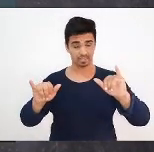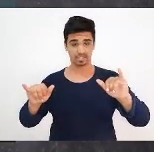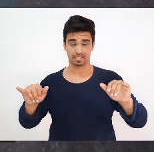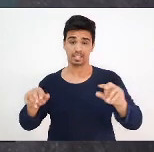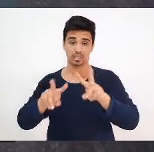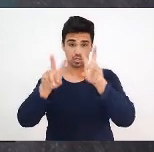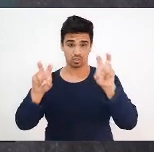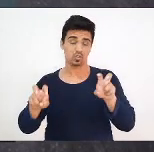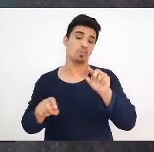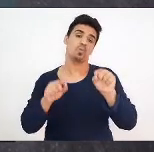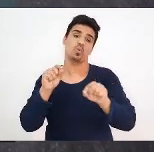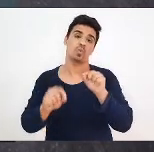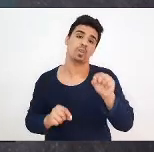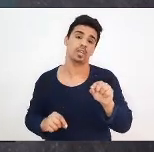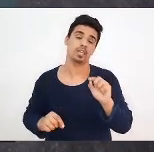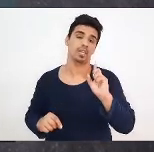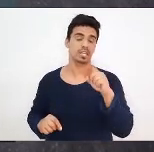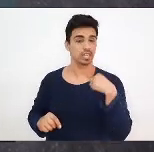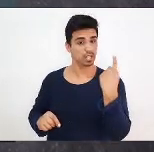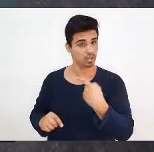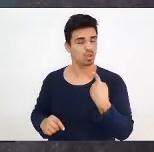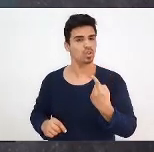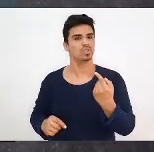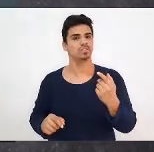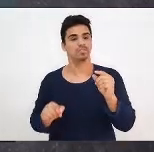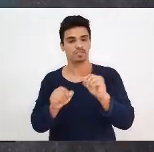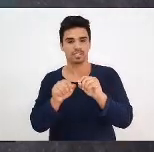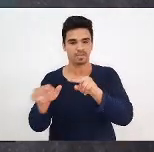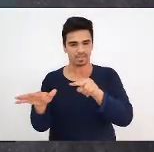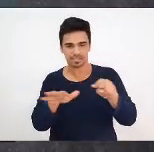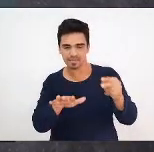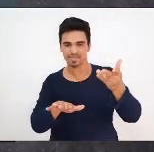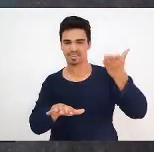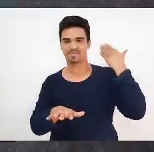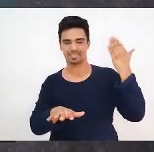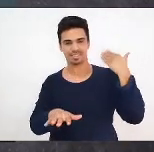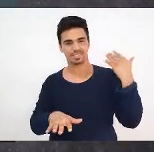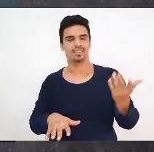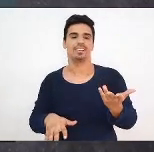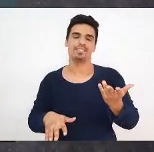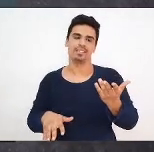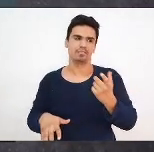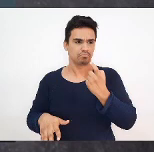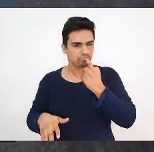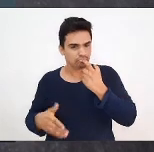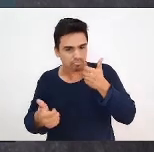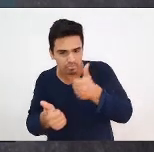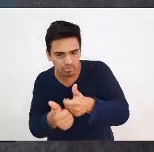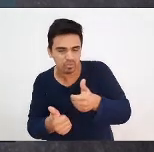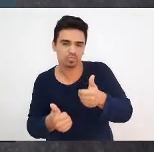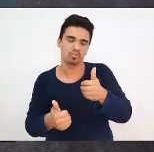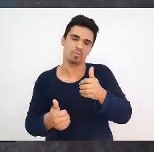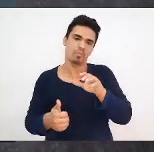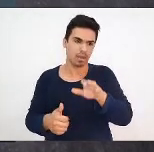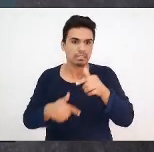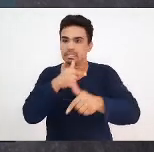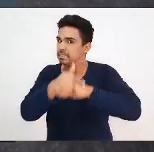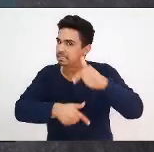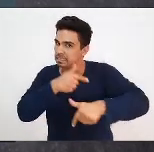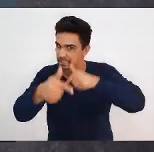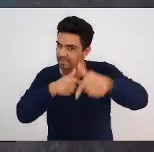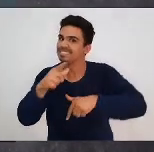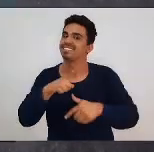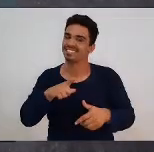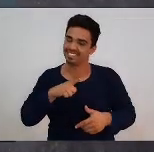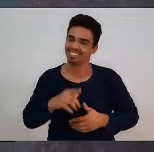nesta última semana, apesar de um tempo curto, uma semana de muito trabalho. Ana,